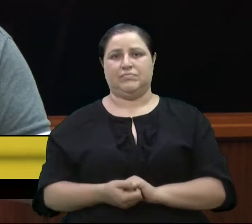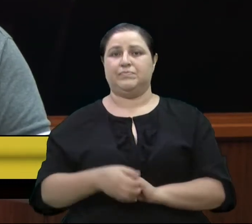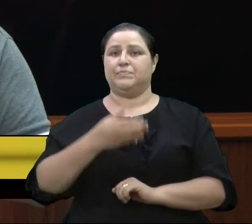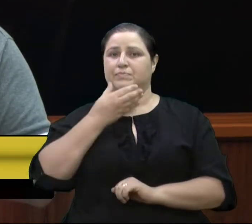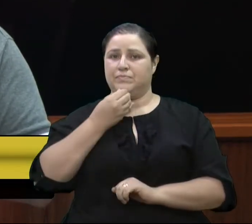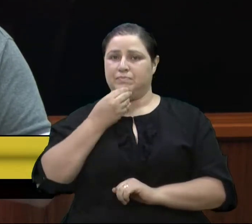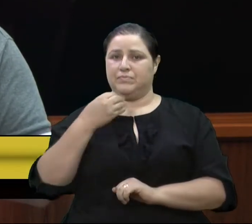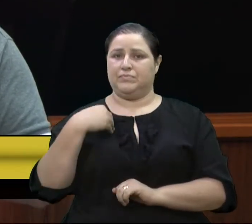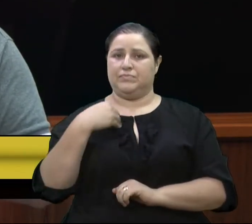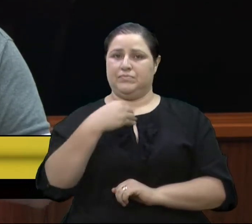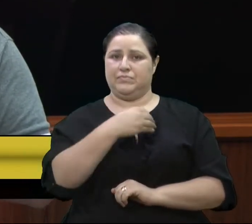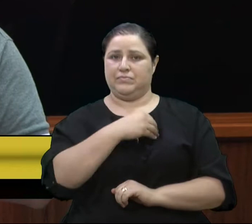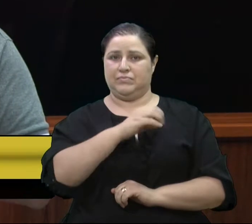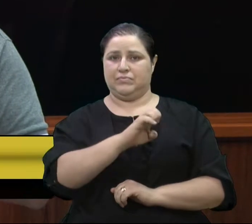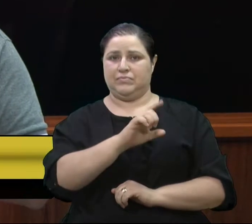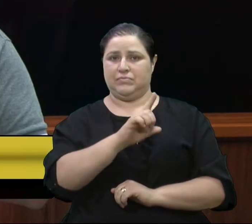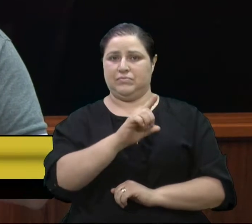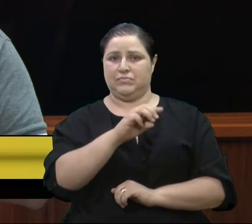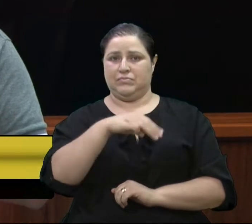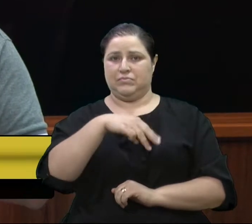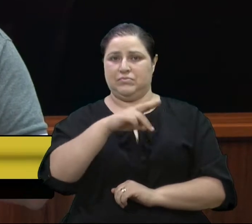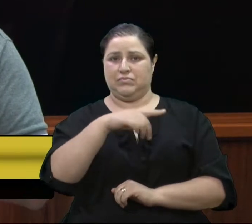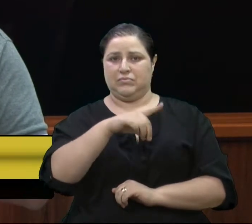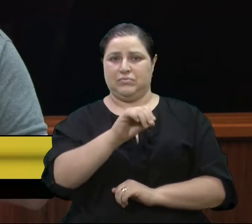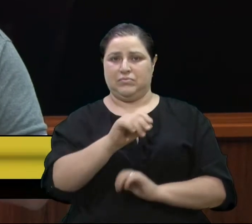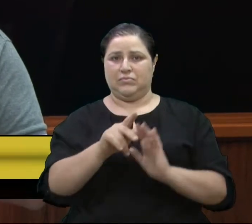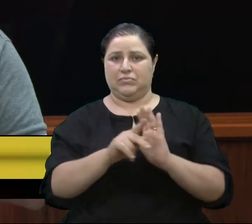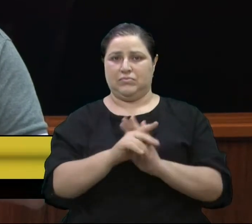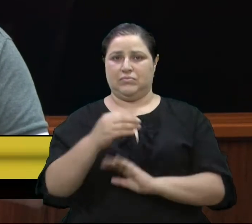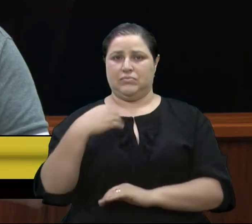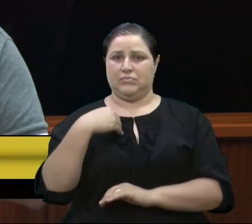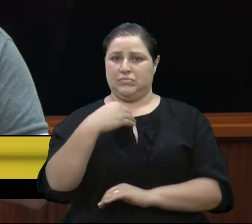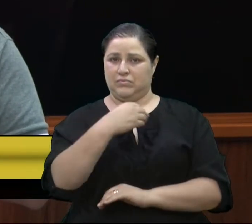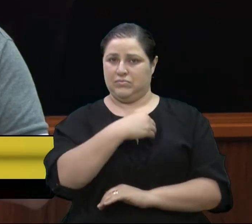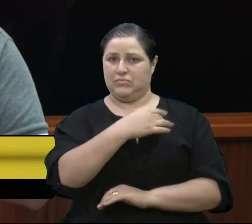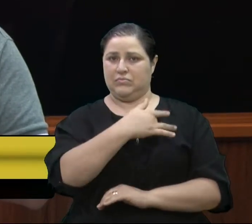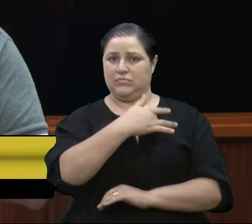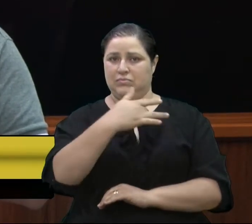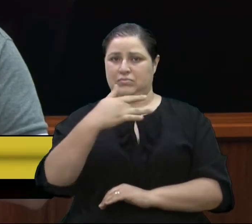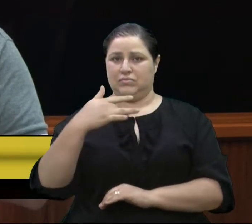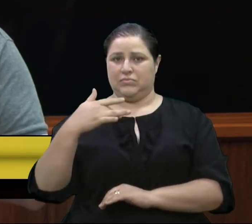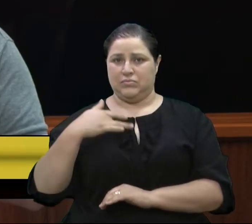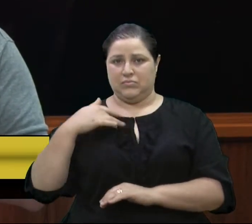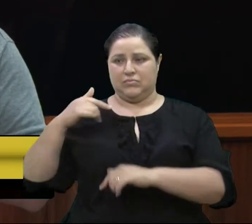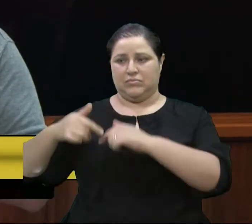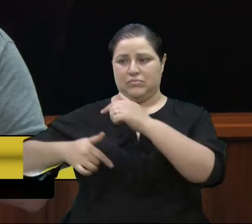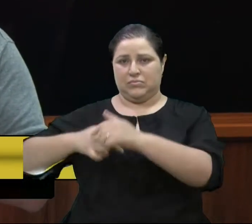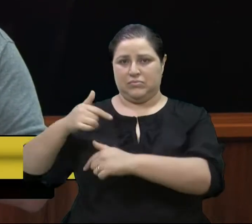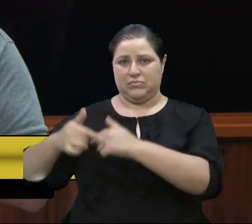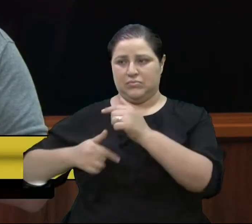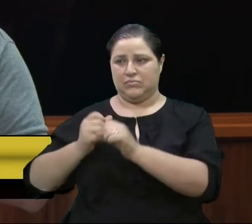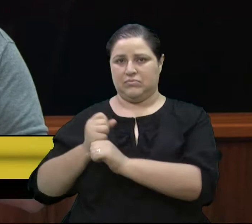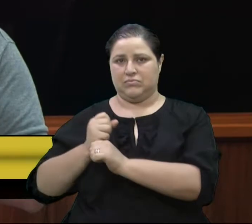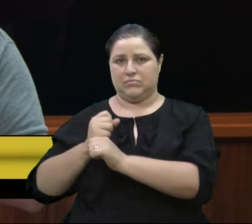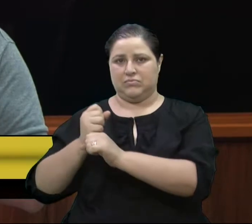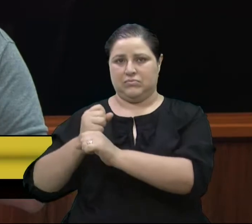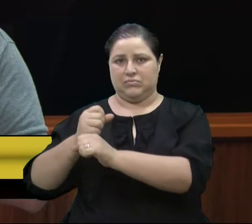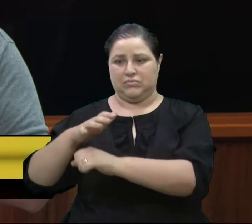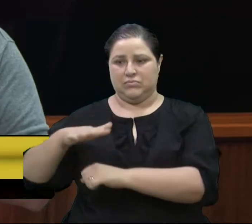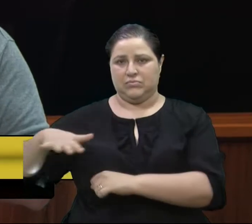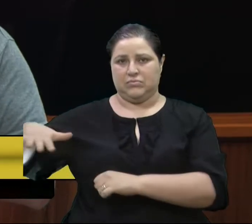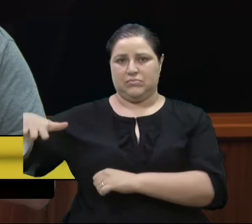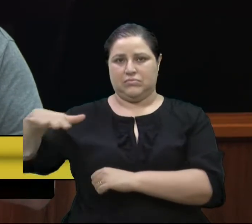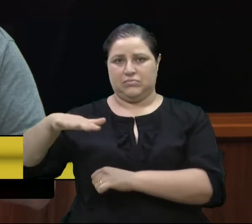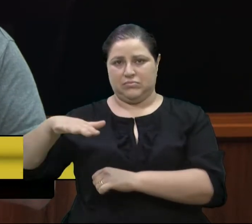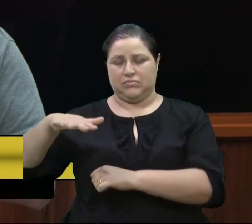um homem da saúde, um médico, atuou muitos anos na região do São José